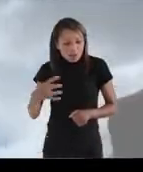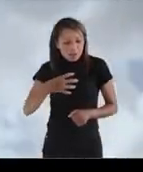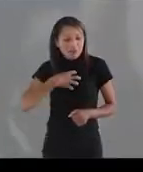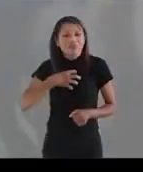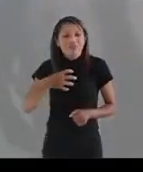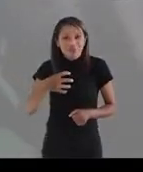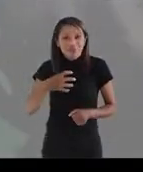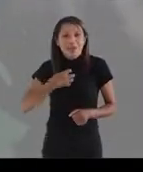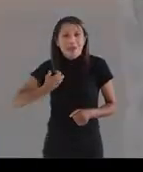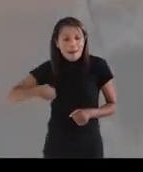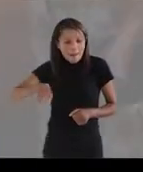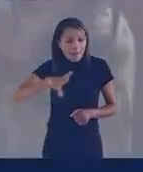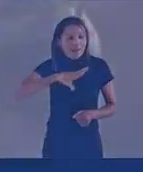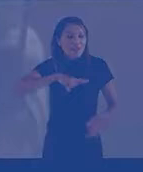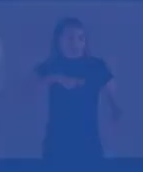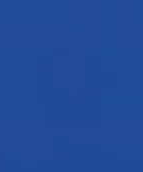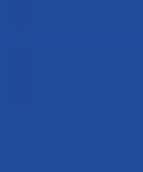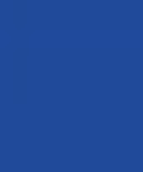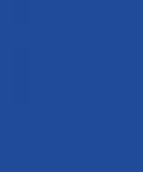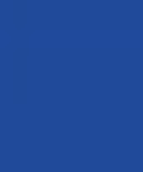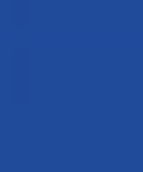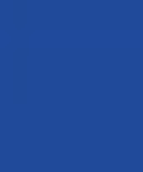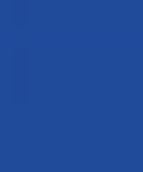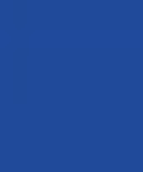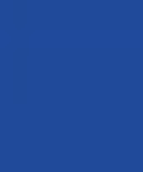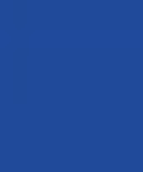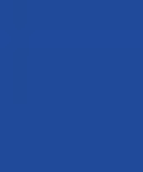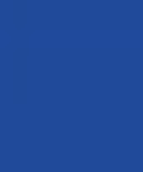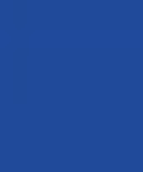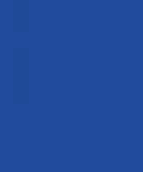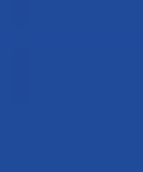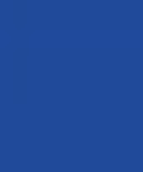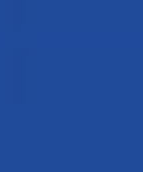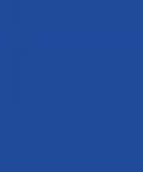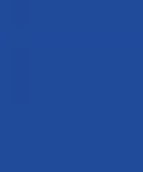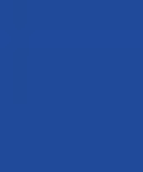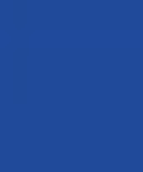vai, é esse algo novo que eu sinto, bateu o coração no 25.